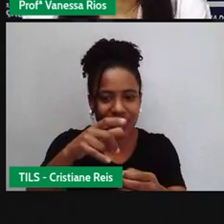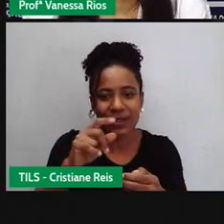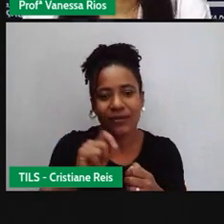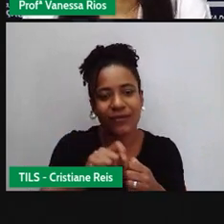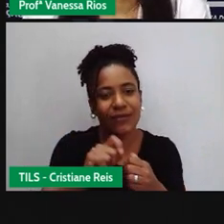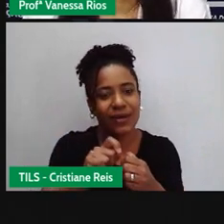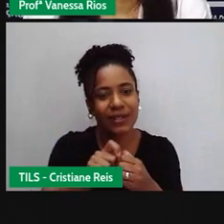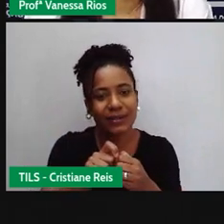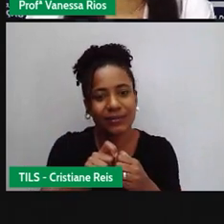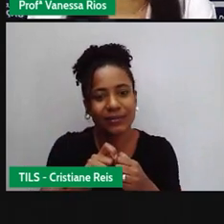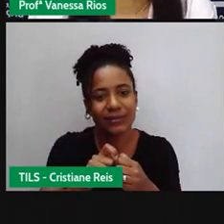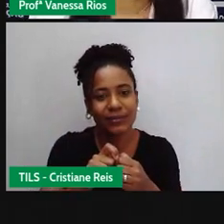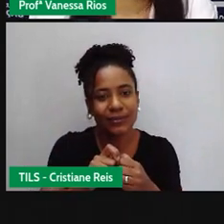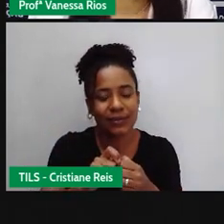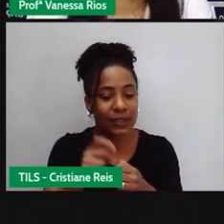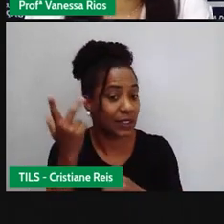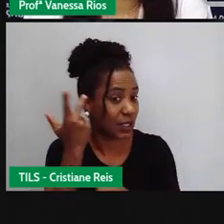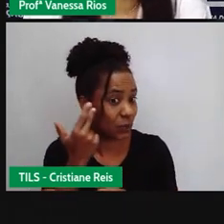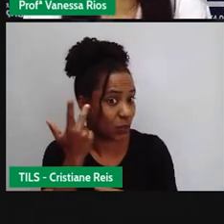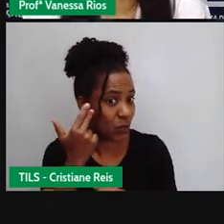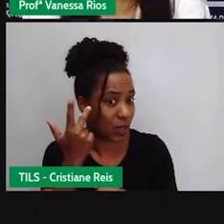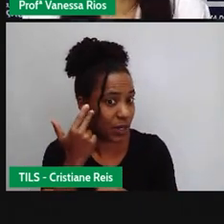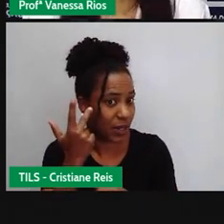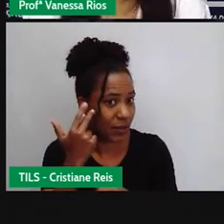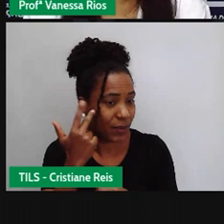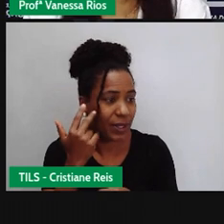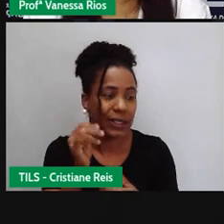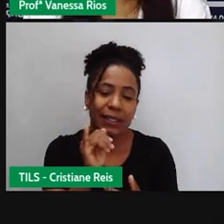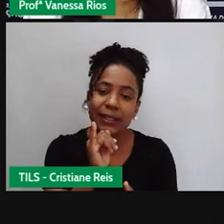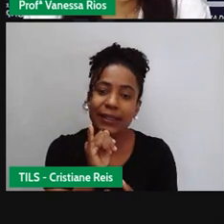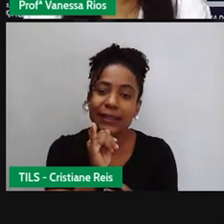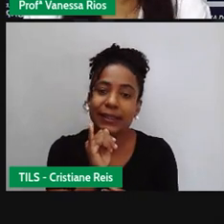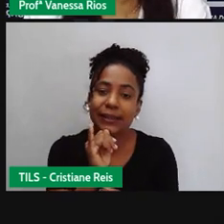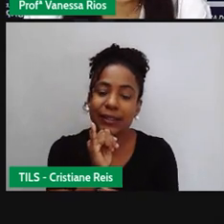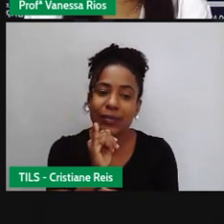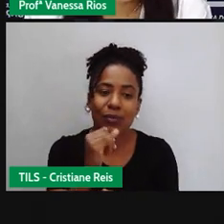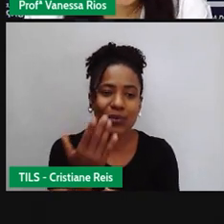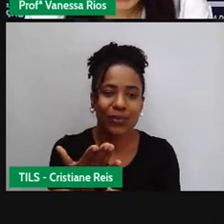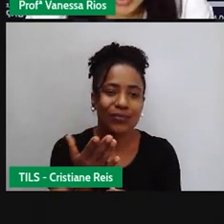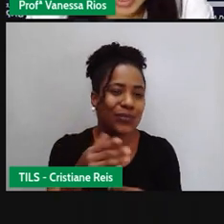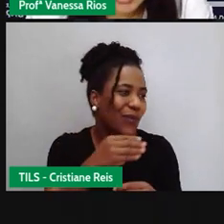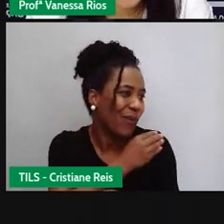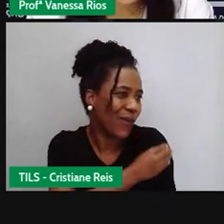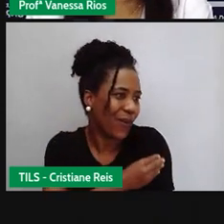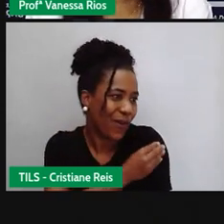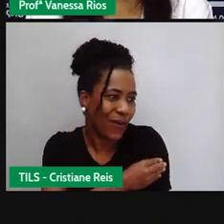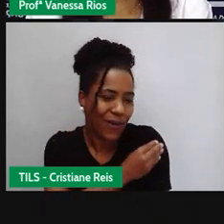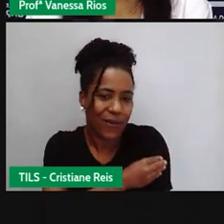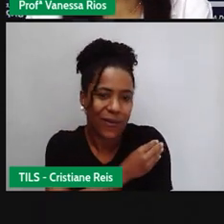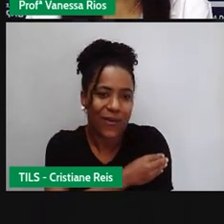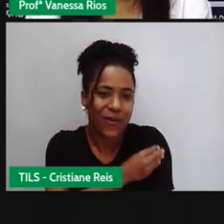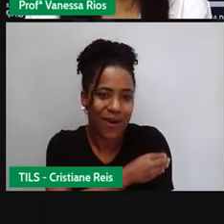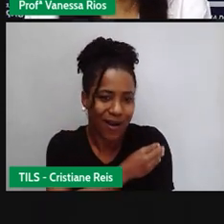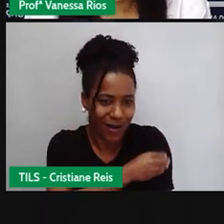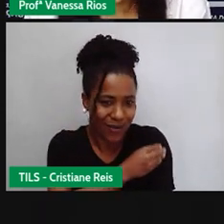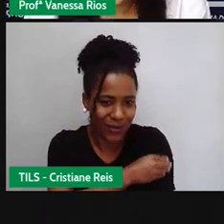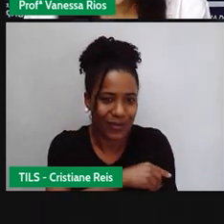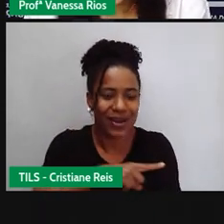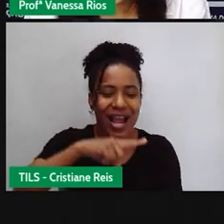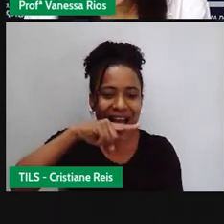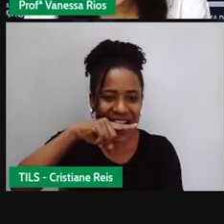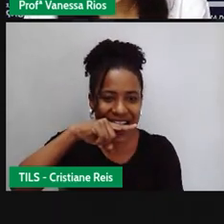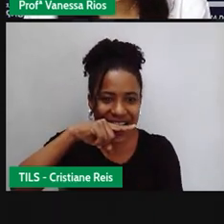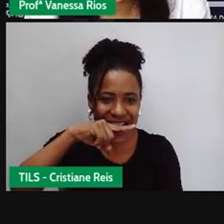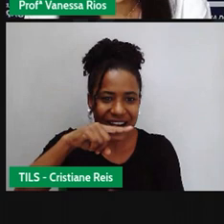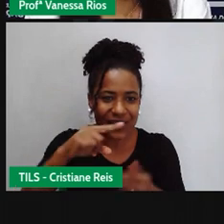elementos naturais. A gente pode citar aí um combustível como o álcool, né, que é produzido através da cana